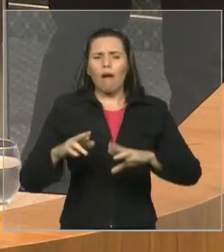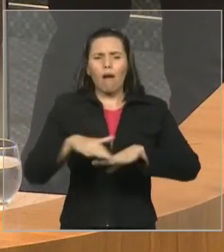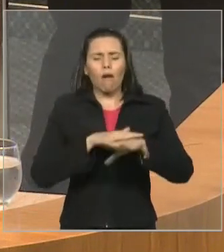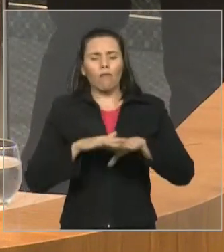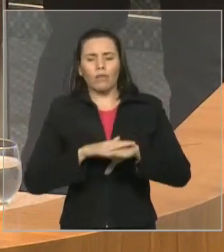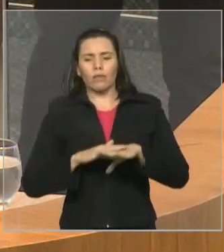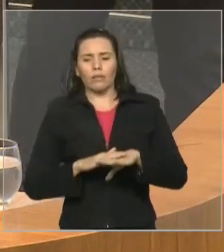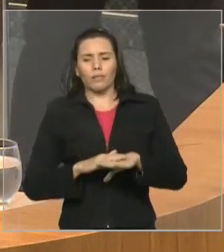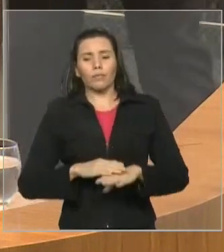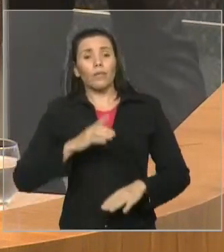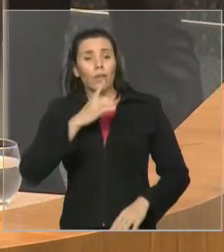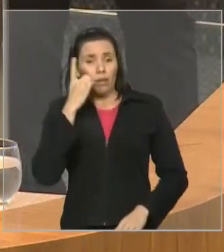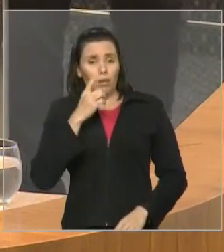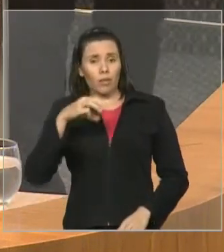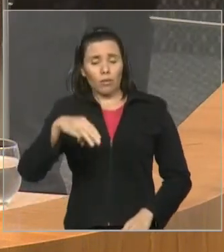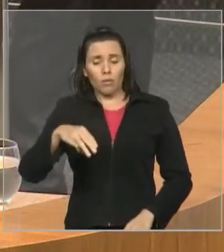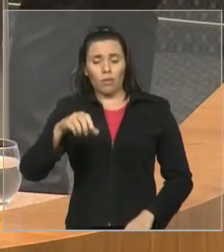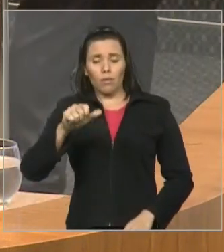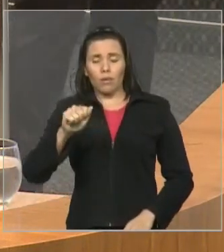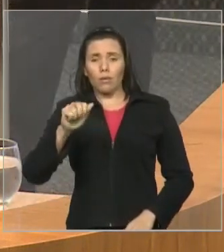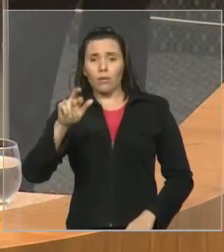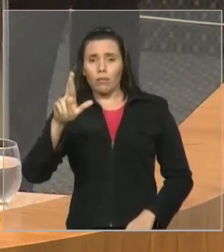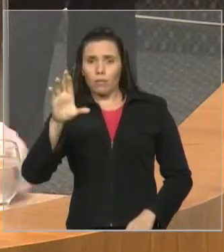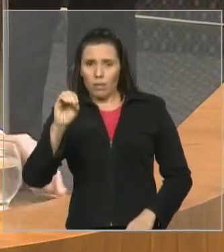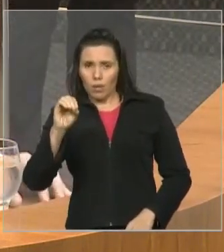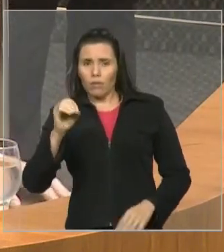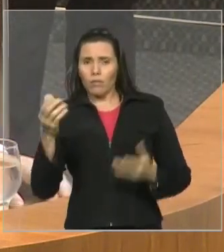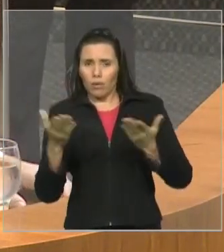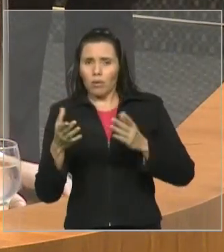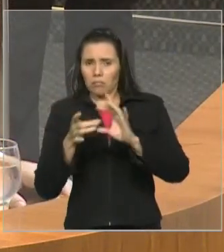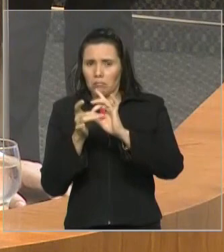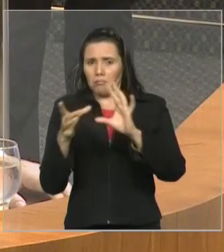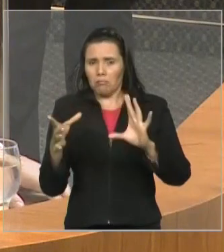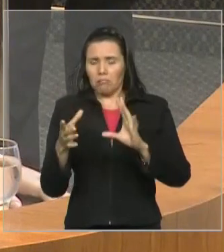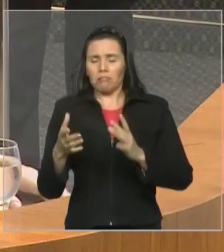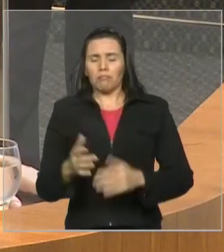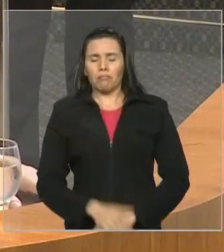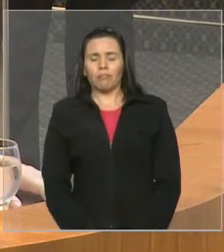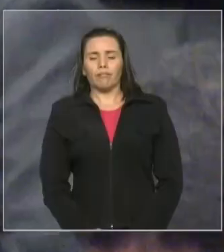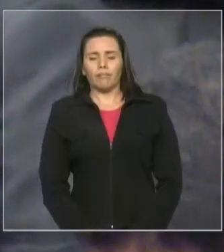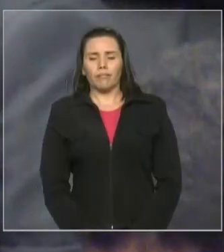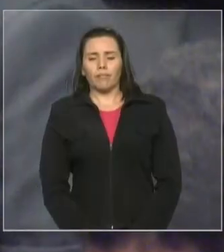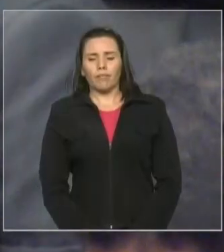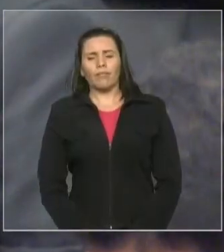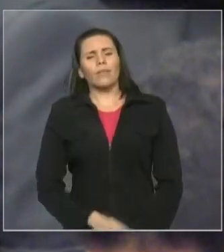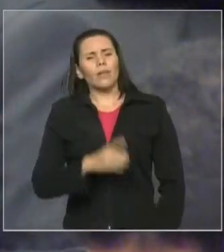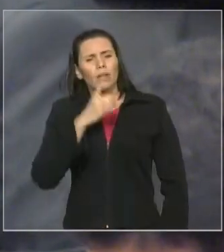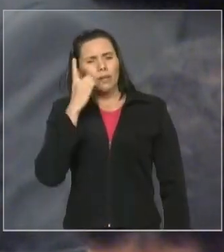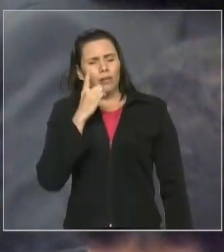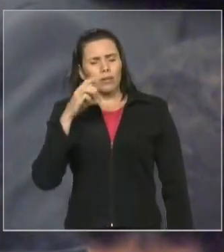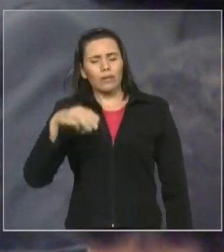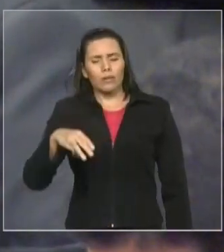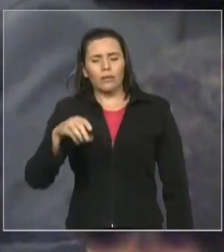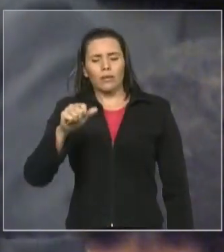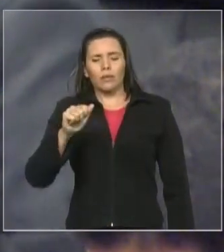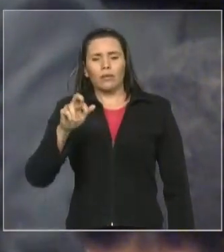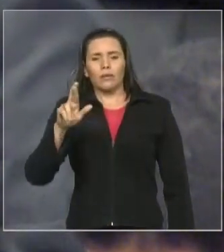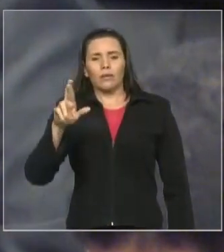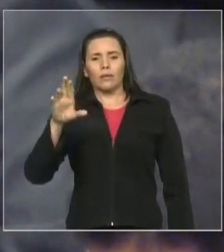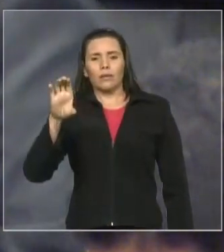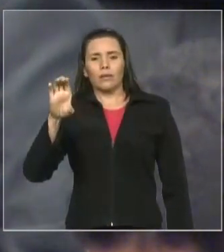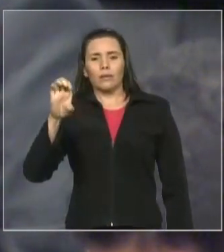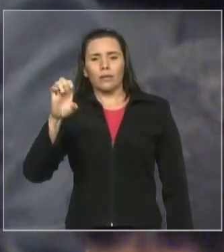Aurélio, que trocou de lugar, não sei se você sentado, deputado Marco, por favor. deputado Marcelo, é uma enorme satisfação